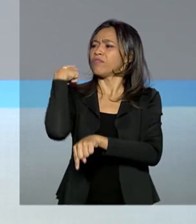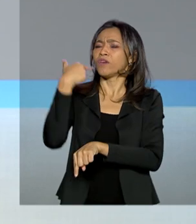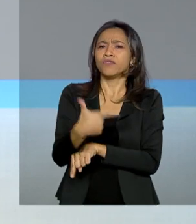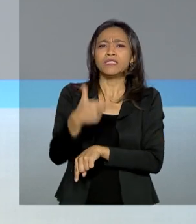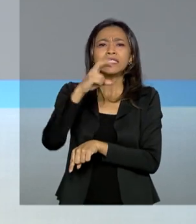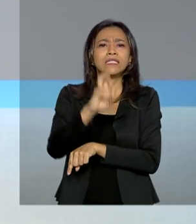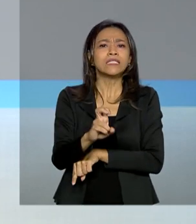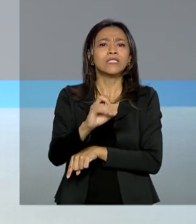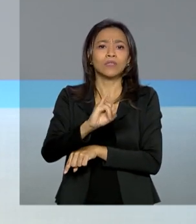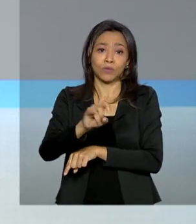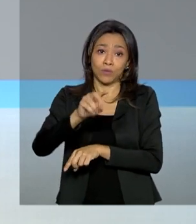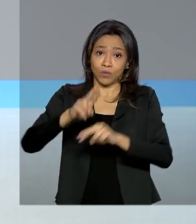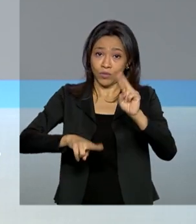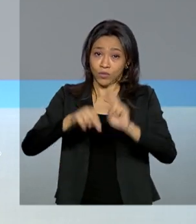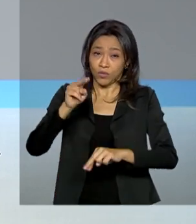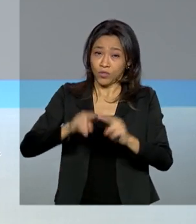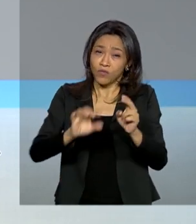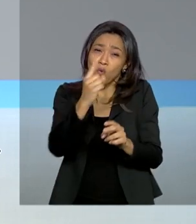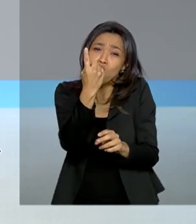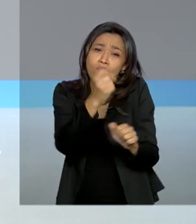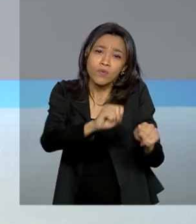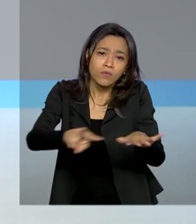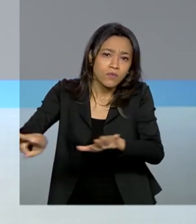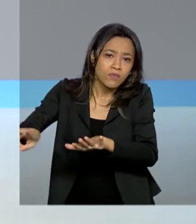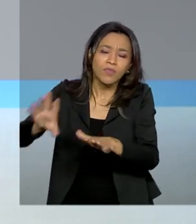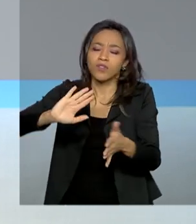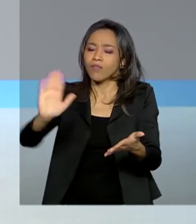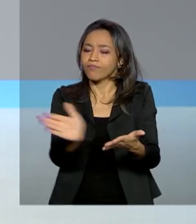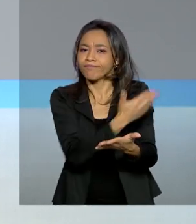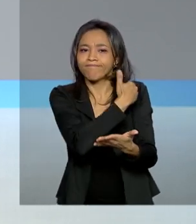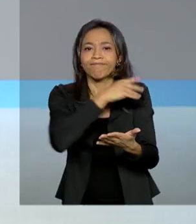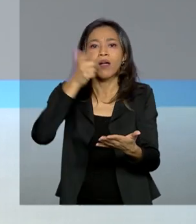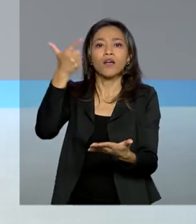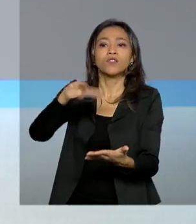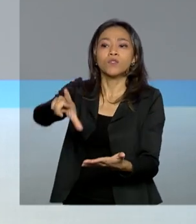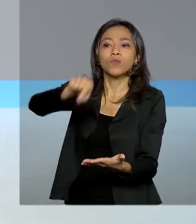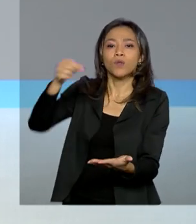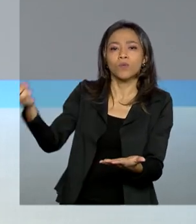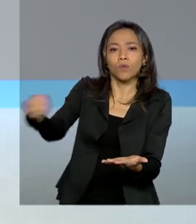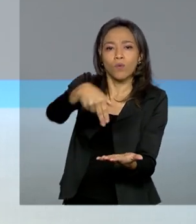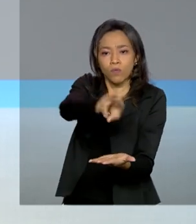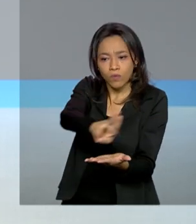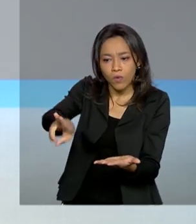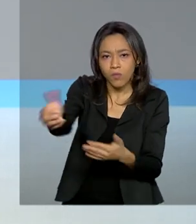de uma semana na pasta. O presidente Jair Bolsonaro já estuda um novo nome para assumir o Ministério da Educação.